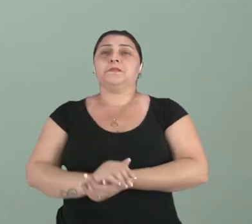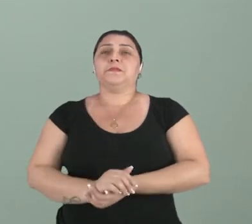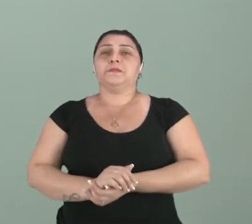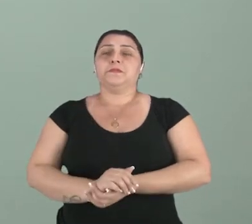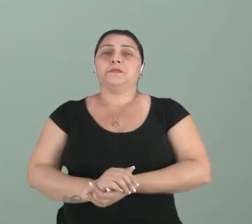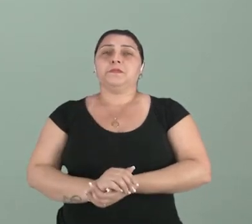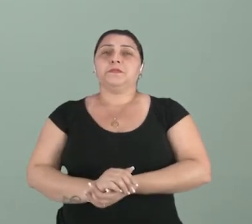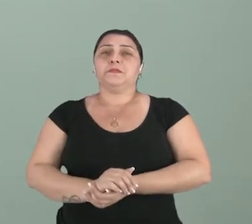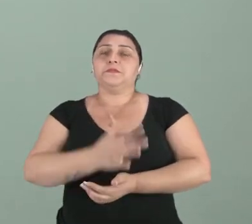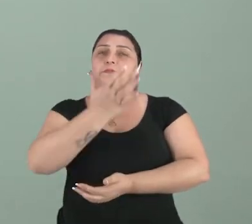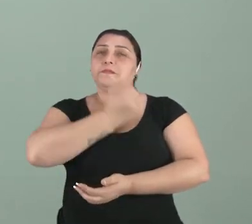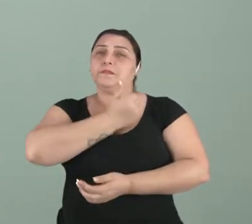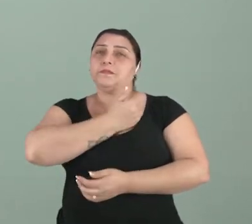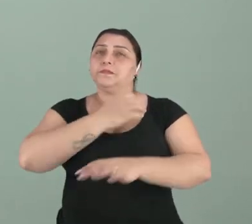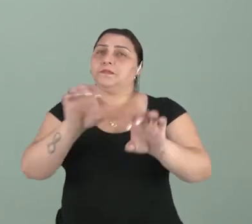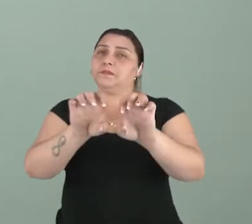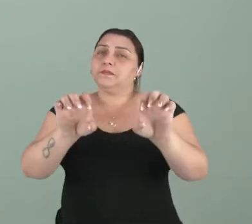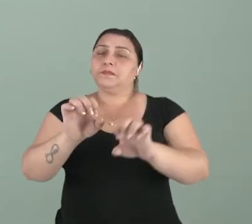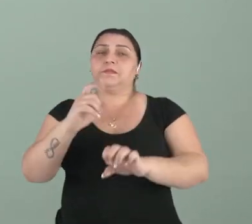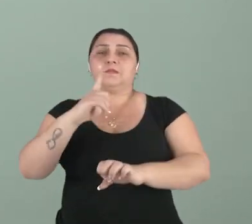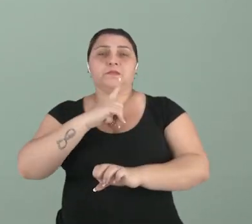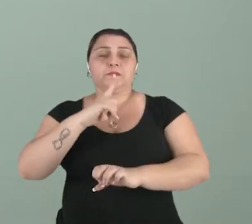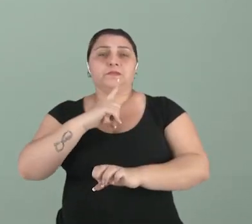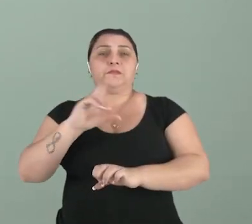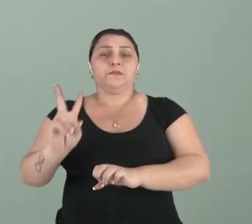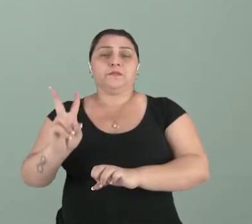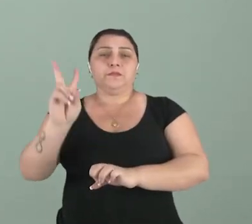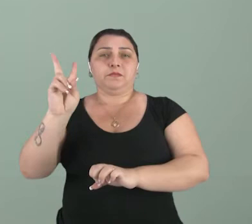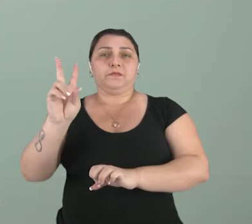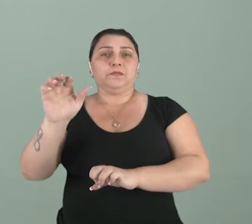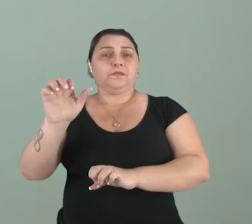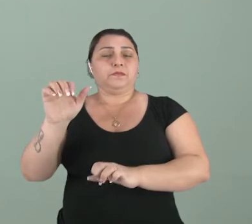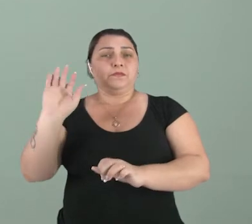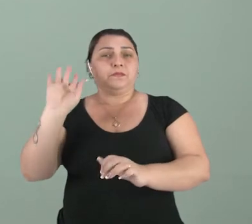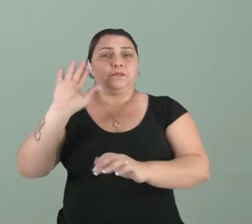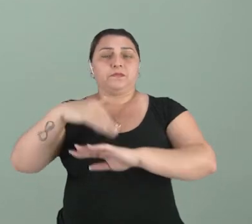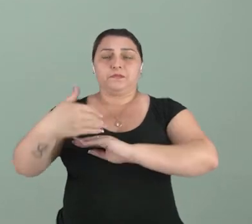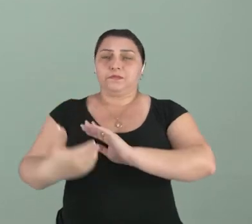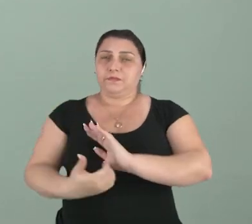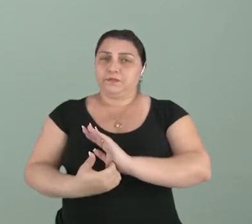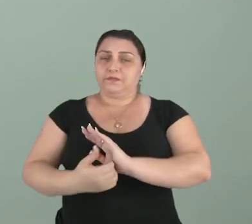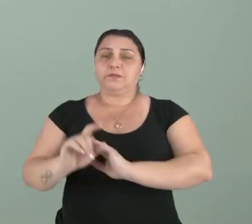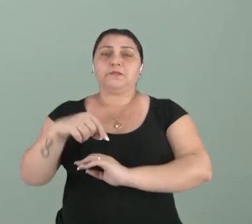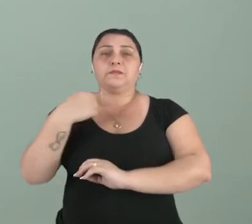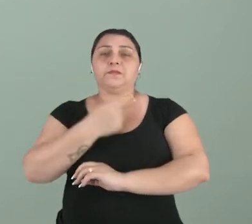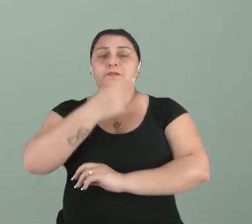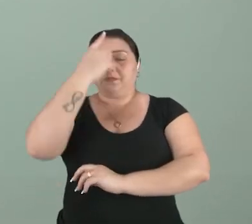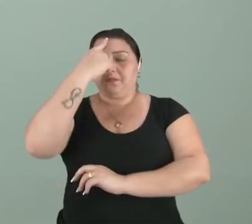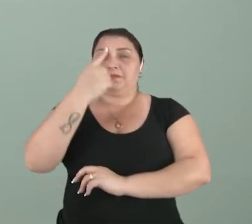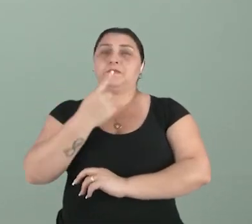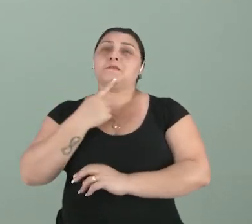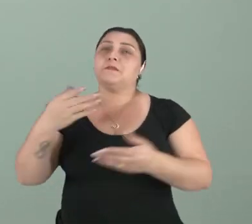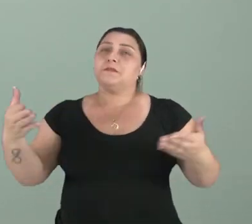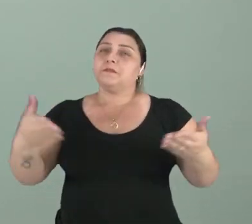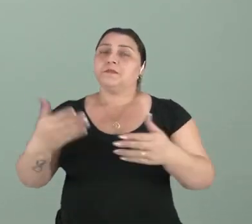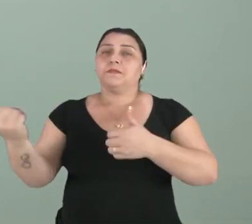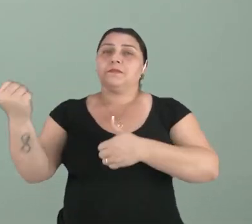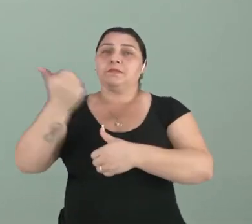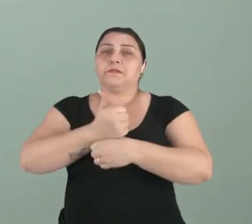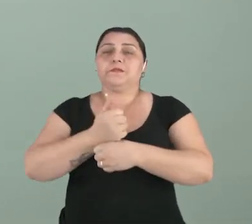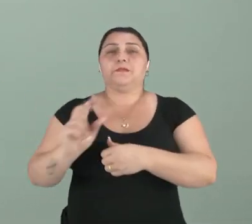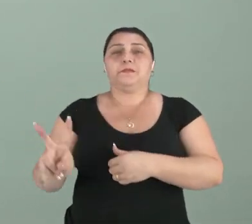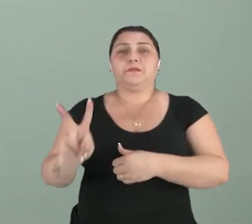numérica para se obter o valor absoluto, que, nessa situação, é a nossa imagem. Então, agora nós vamos